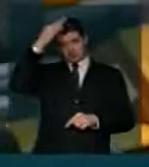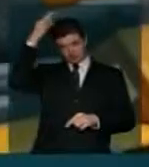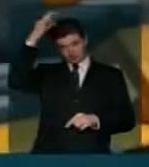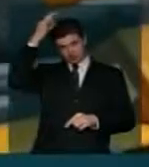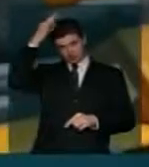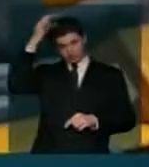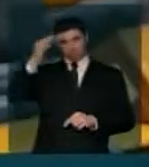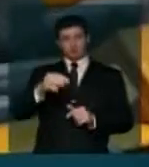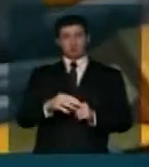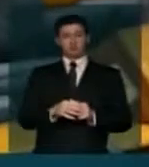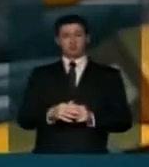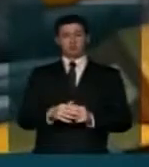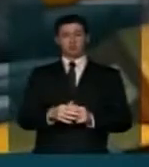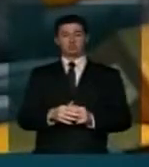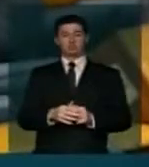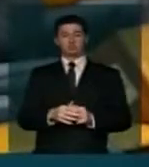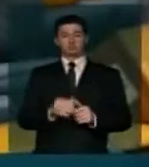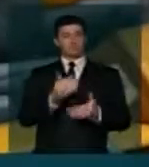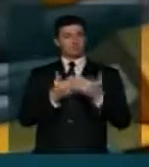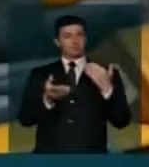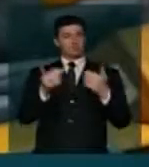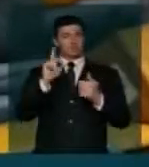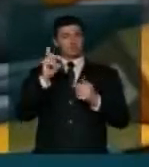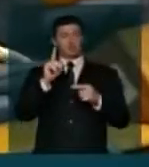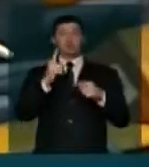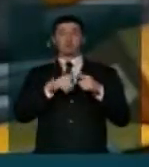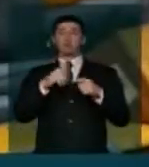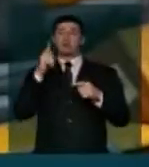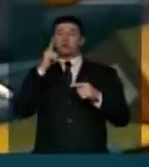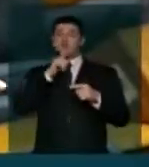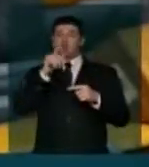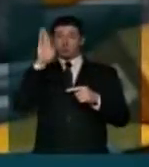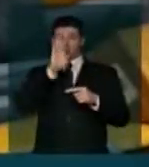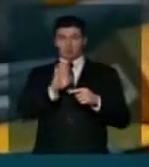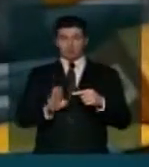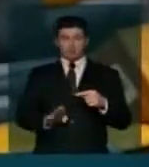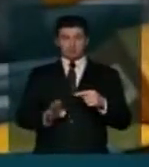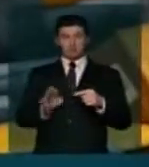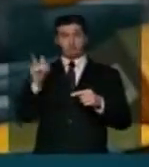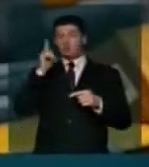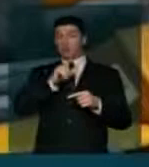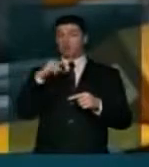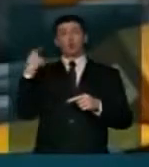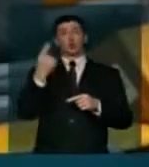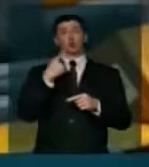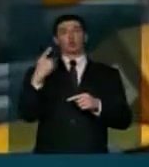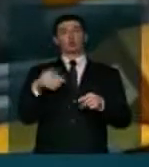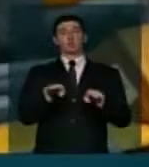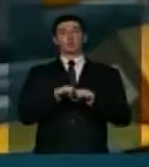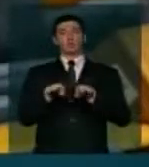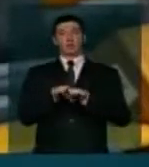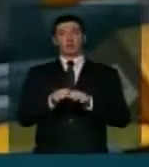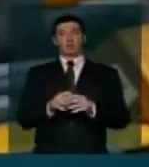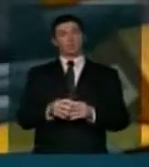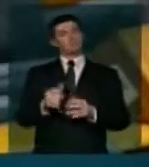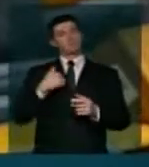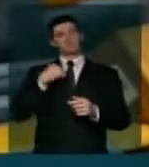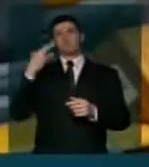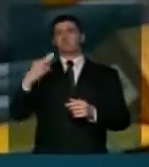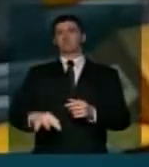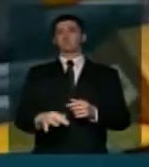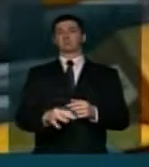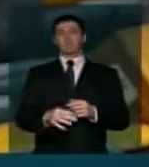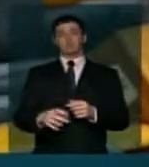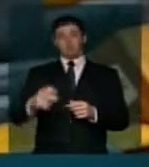Espírito Santo não perderam, porque ganhando o Brasil, ganham todos. Eu tenho certeza